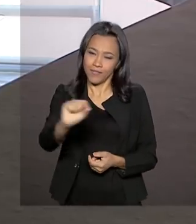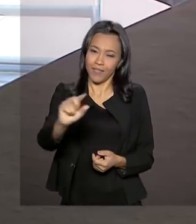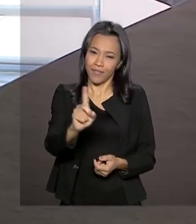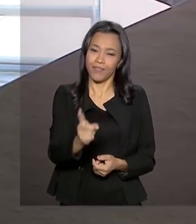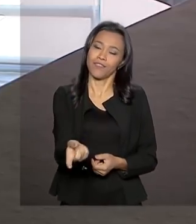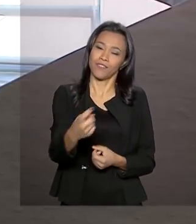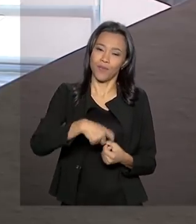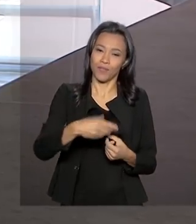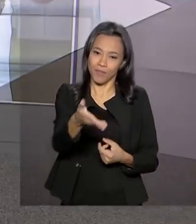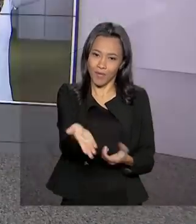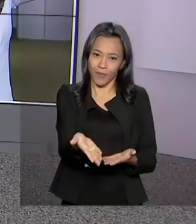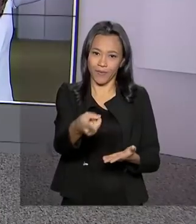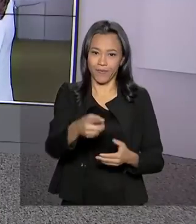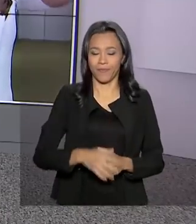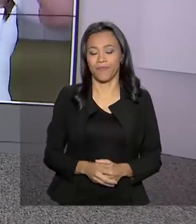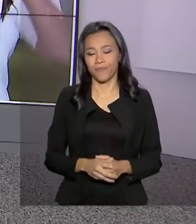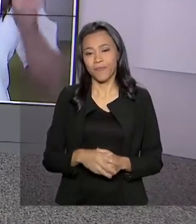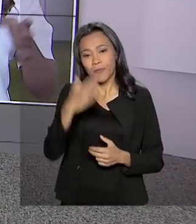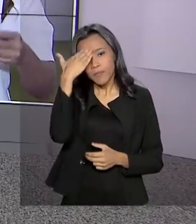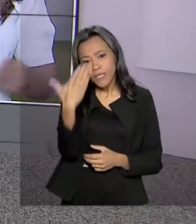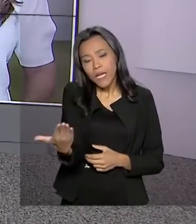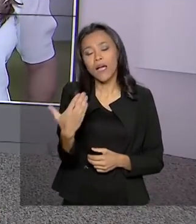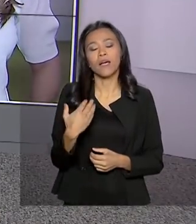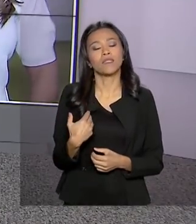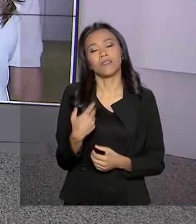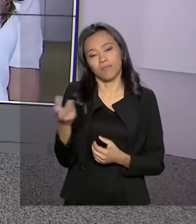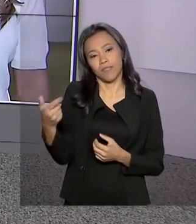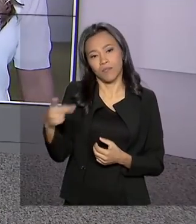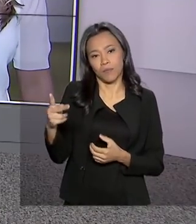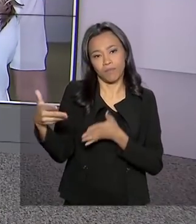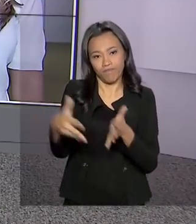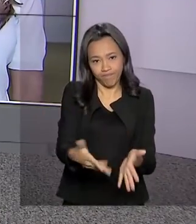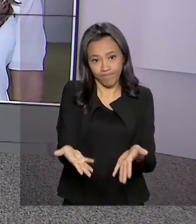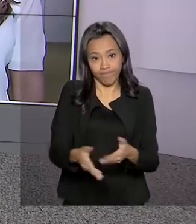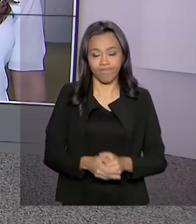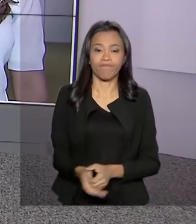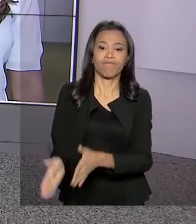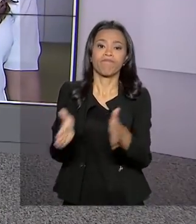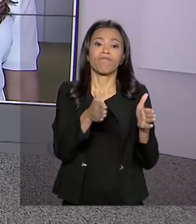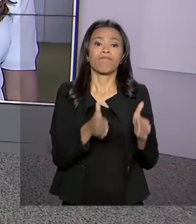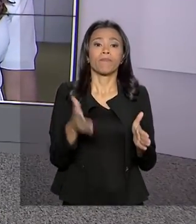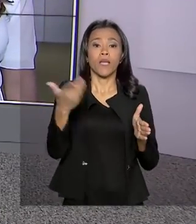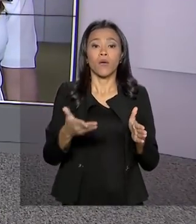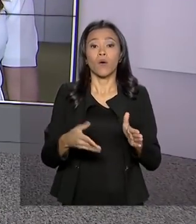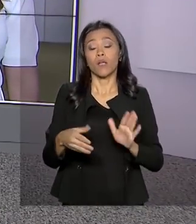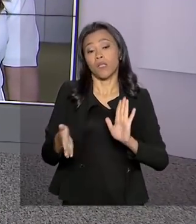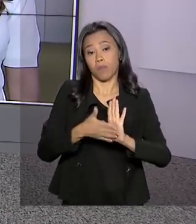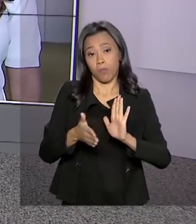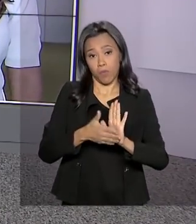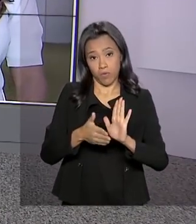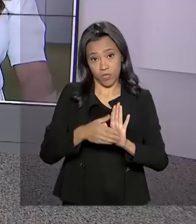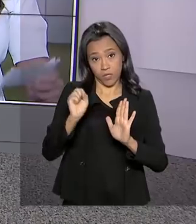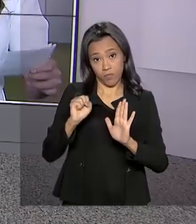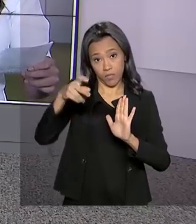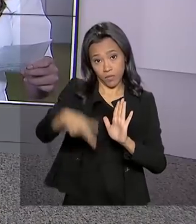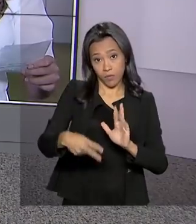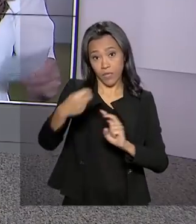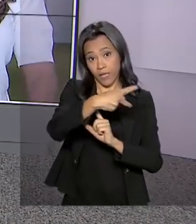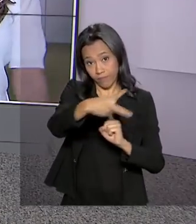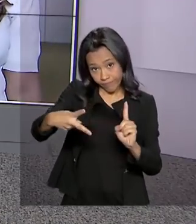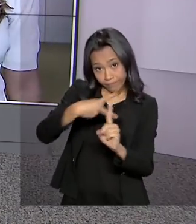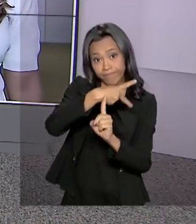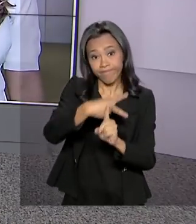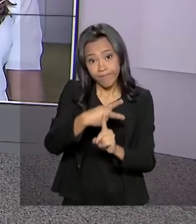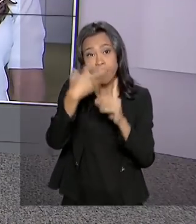daí. Voltamos ao estúdio. Carla. Obrigada, Luciana, pela sua participação. E olha, falando em previdência, o assunto está em discussão na Câmara dos Deputados,